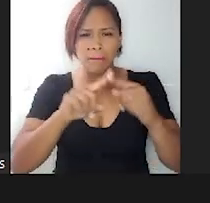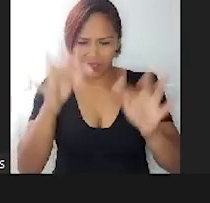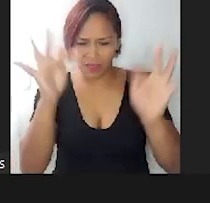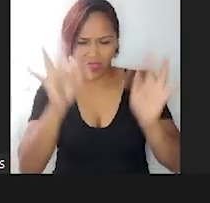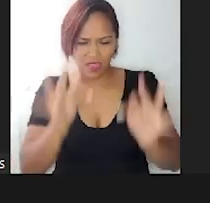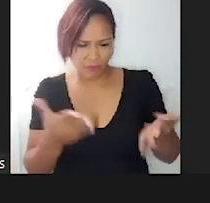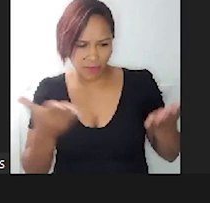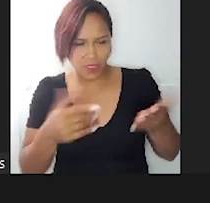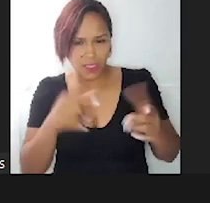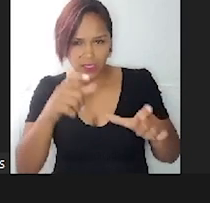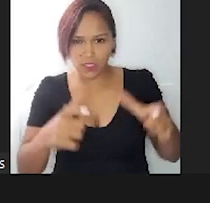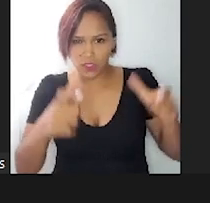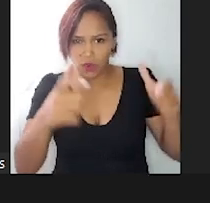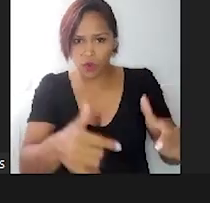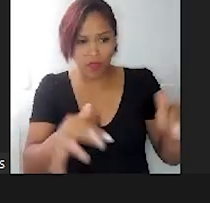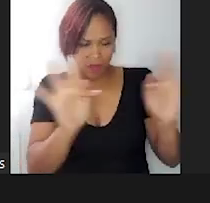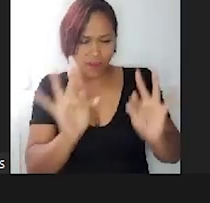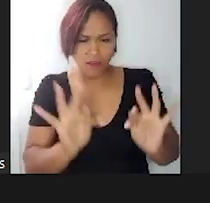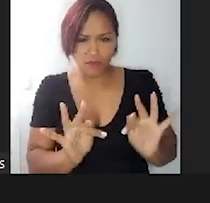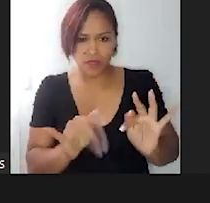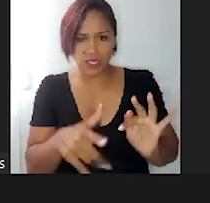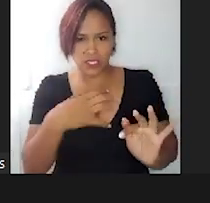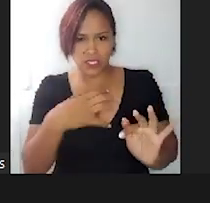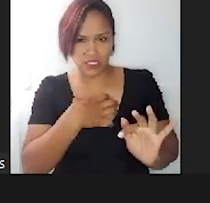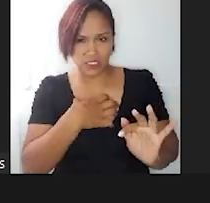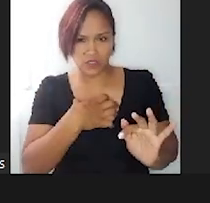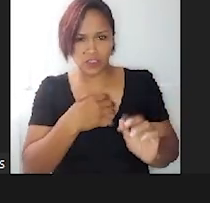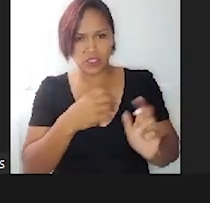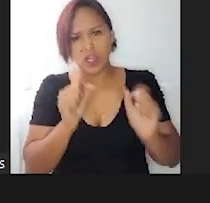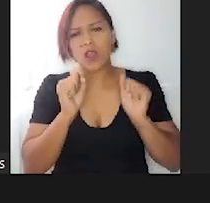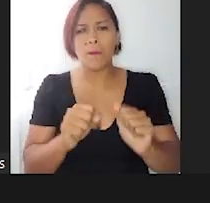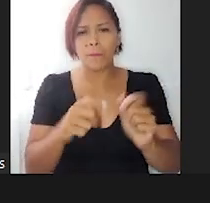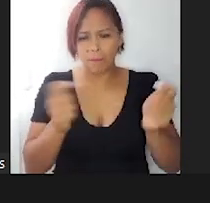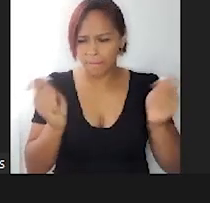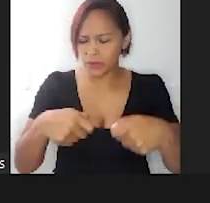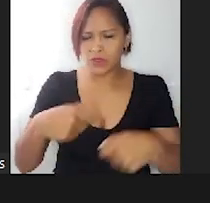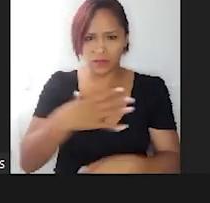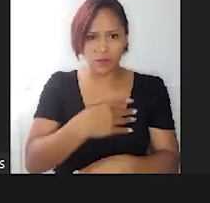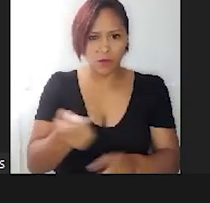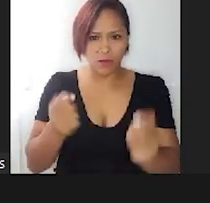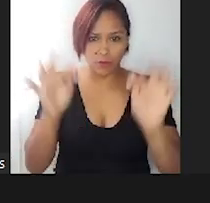feliz fazendo isso? Será que eu posso permitir que ele seja feliz desse jeito?